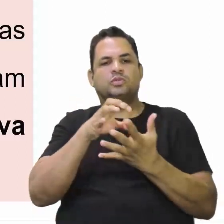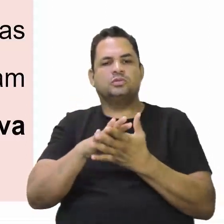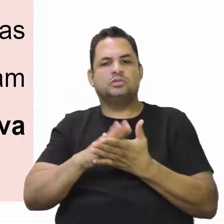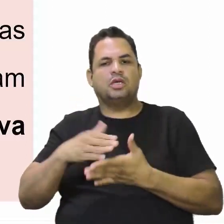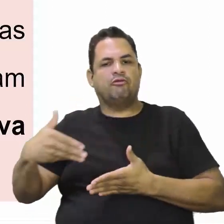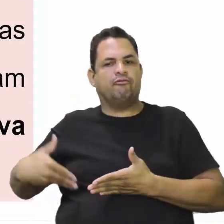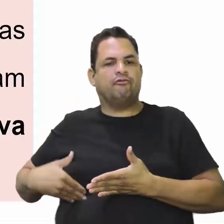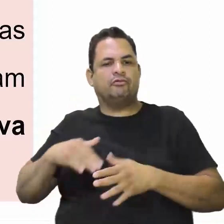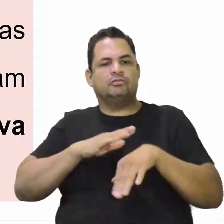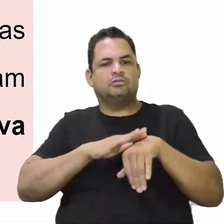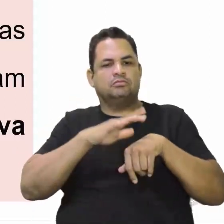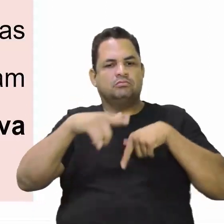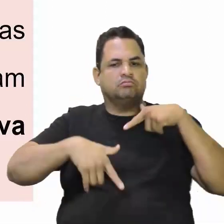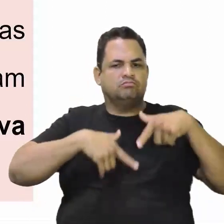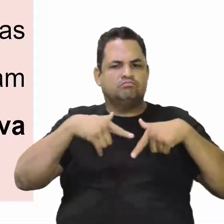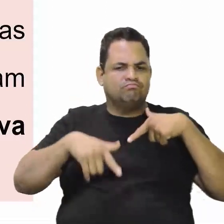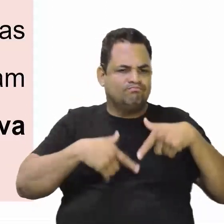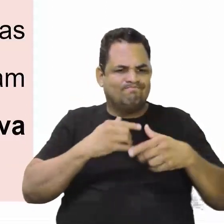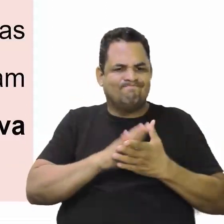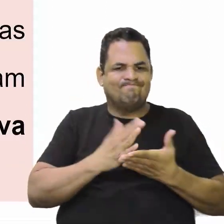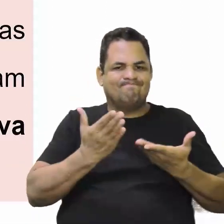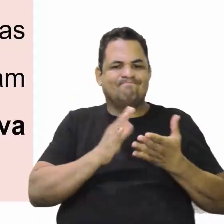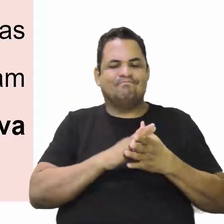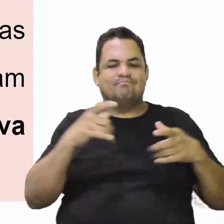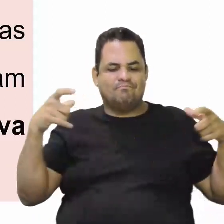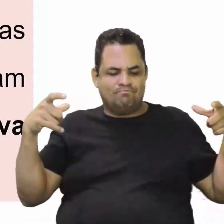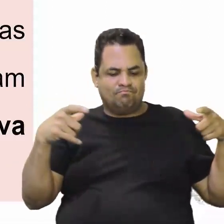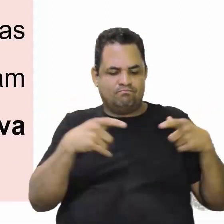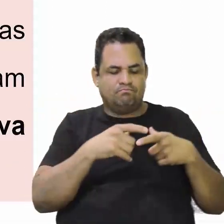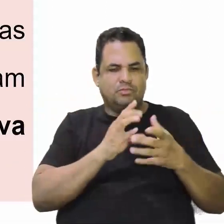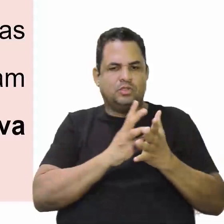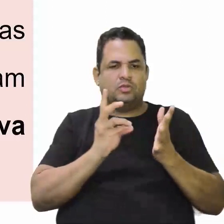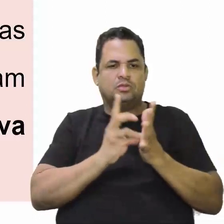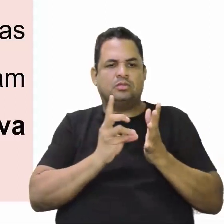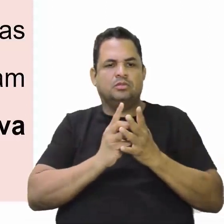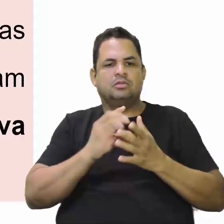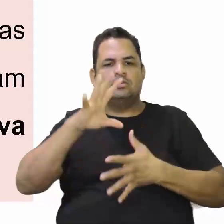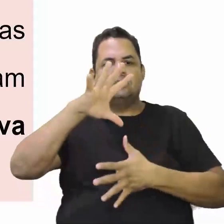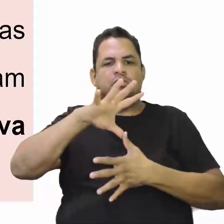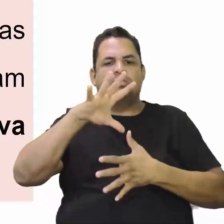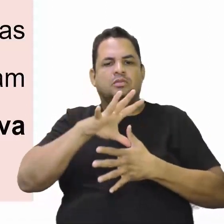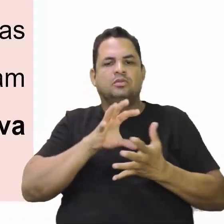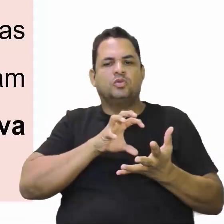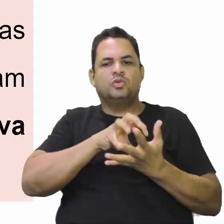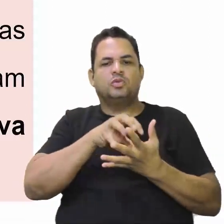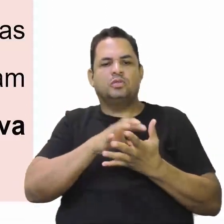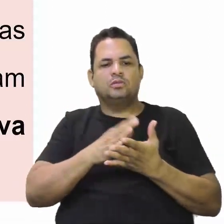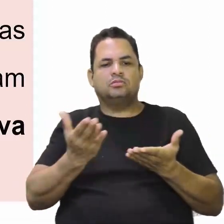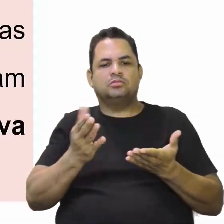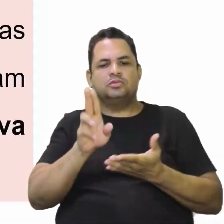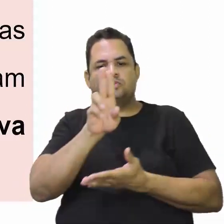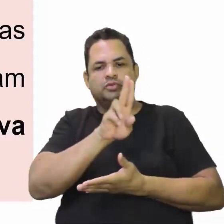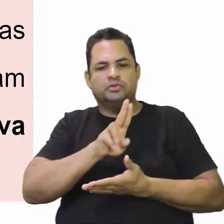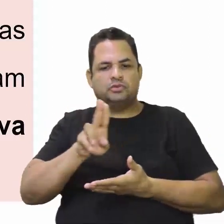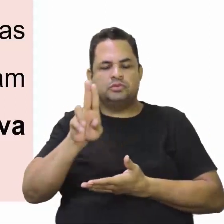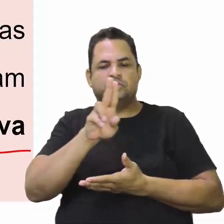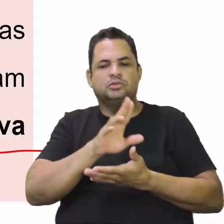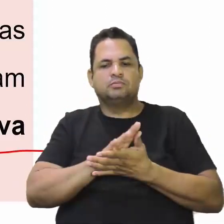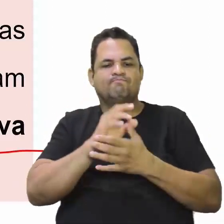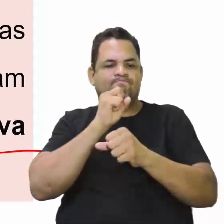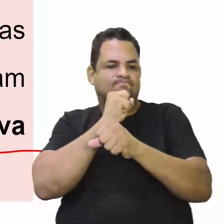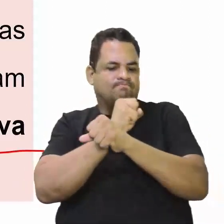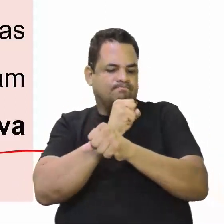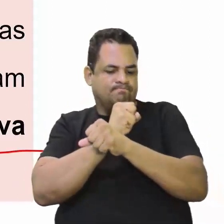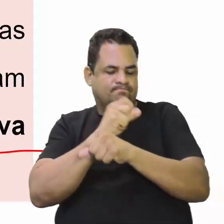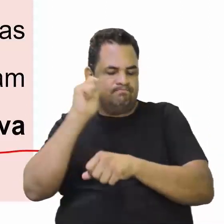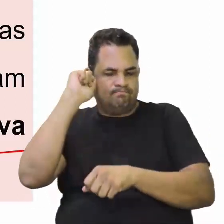as doenças, o trabalho excessivo, exterminaram o ganho de paz da população indígena na América, os colonizadores recorreram ao uso de mão